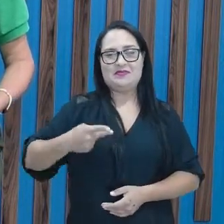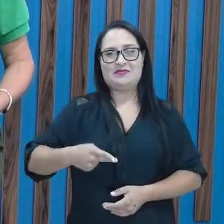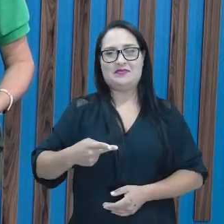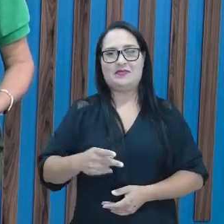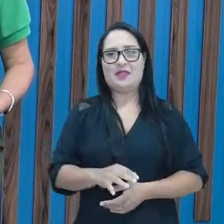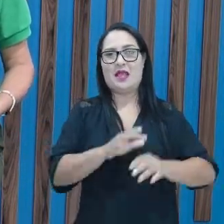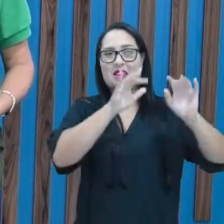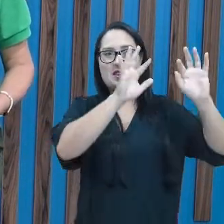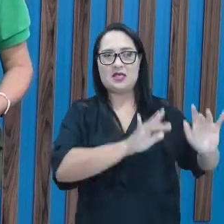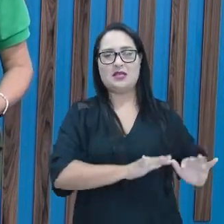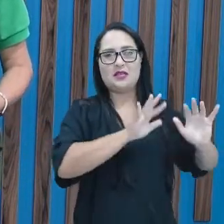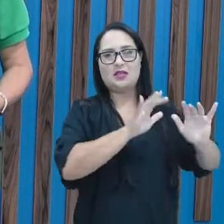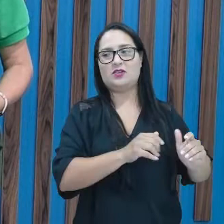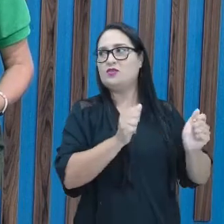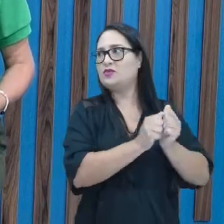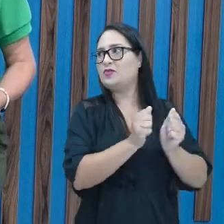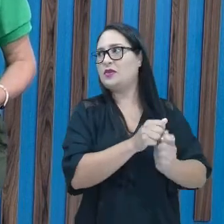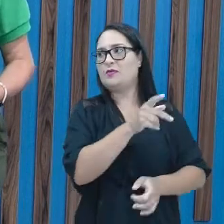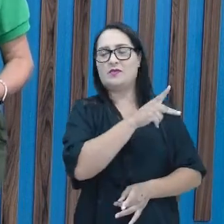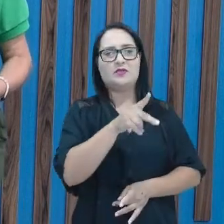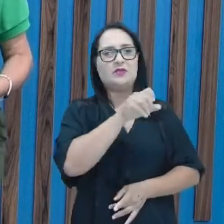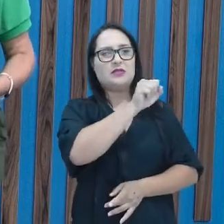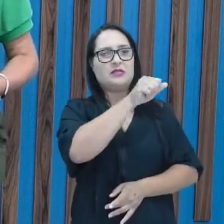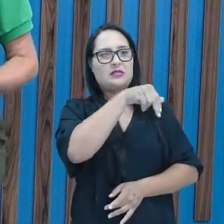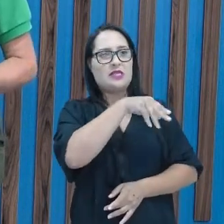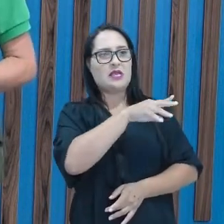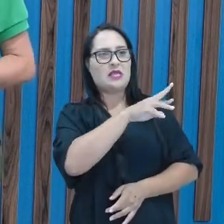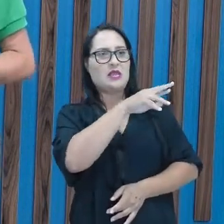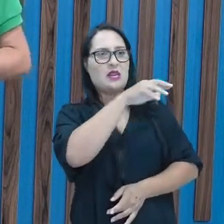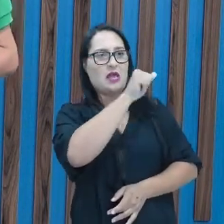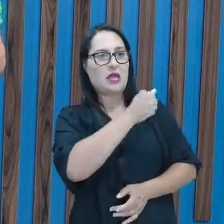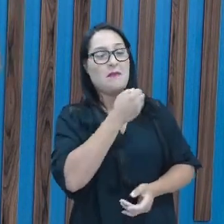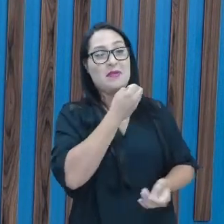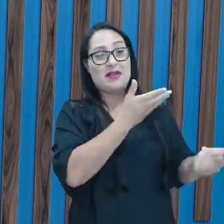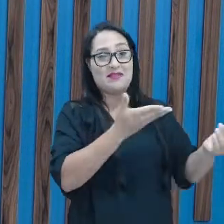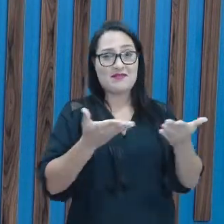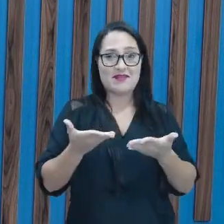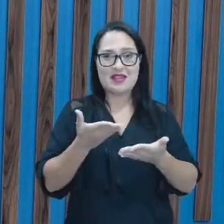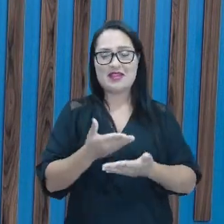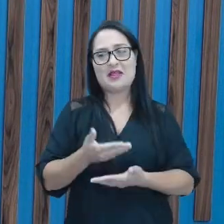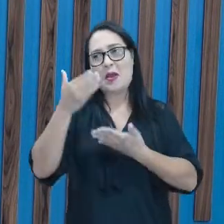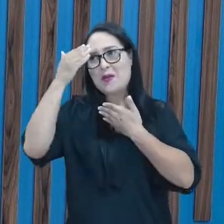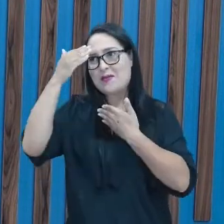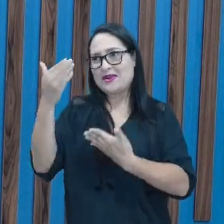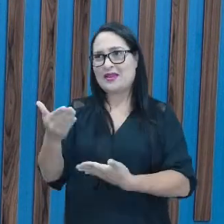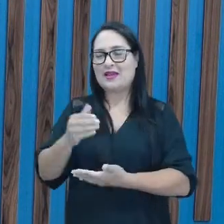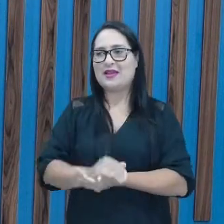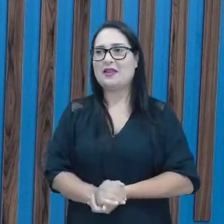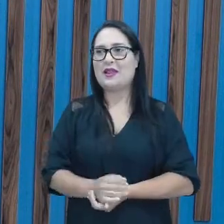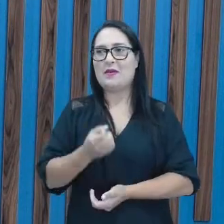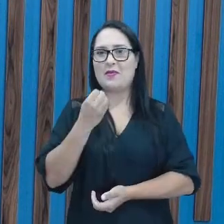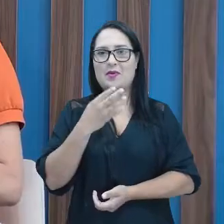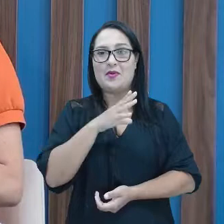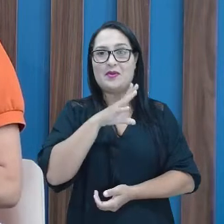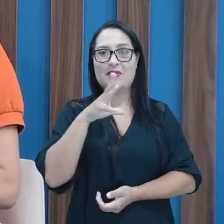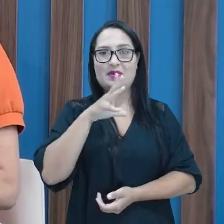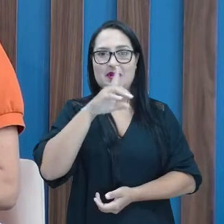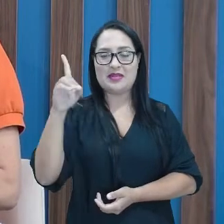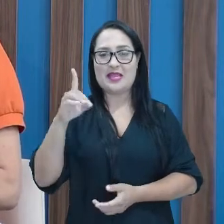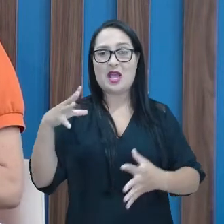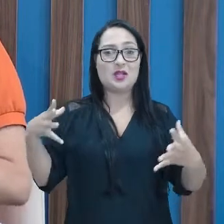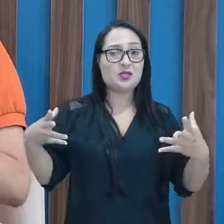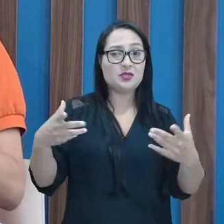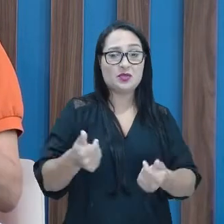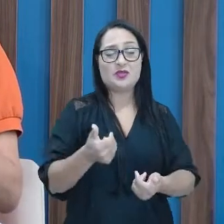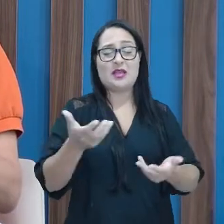chat está a professora Sandra. Bem-vinda, professora Sandra. Obrigada, professora Casey. Bom dia para todo mundo, né? Espero que essa